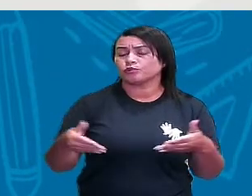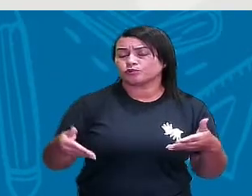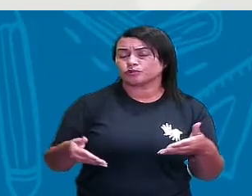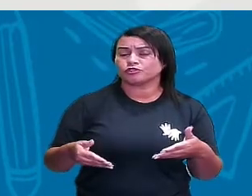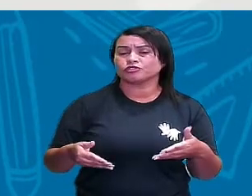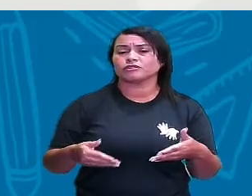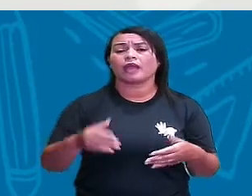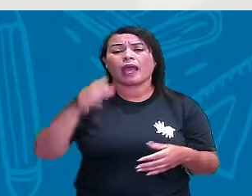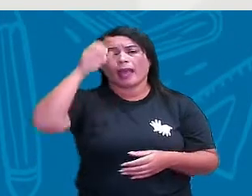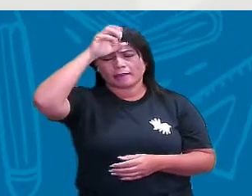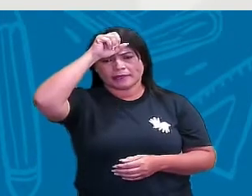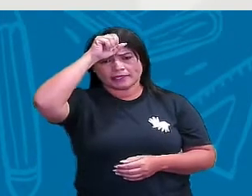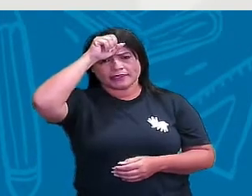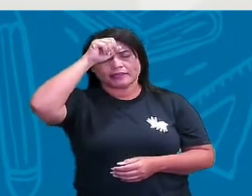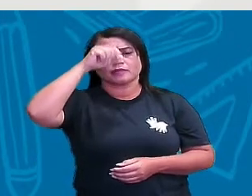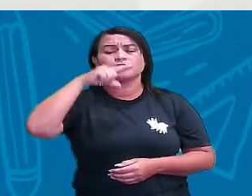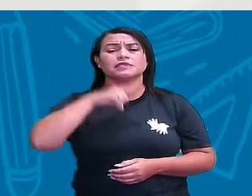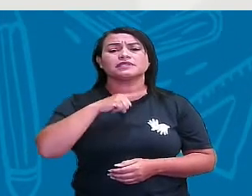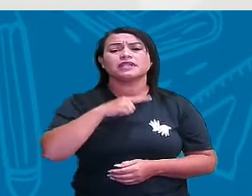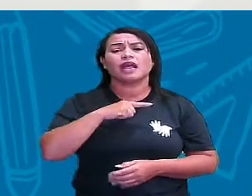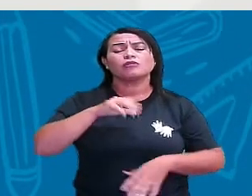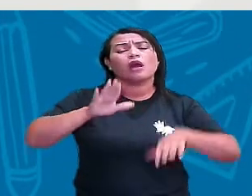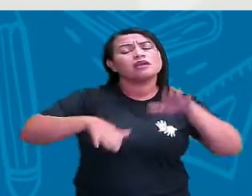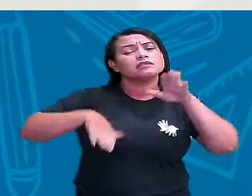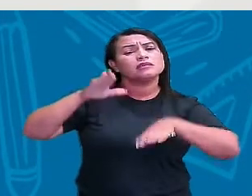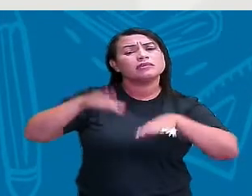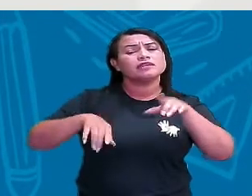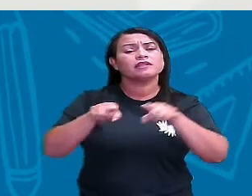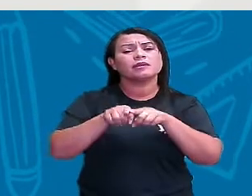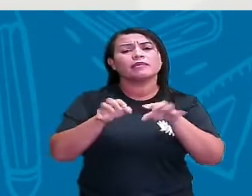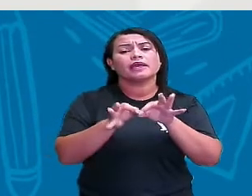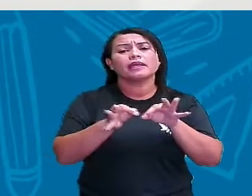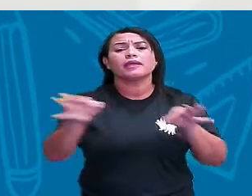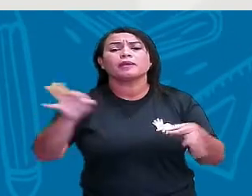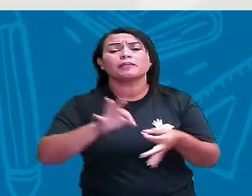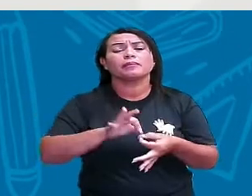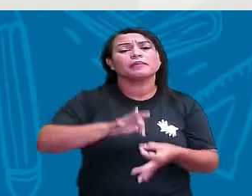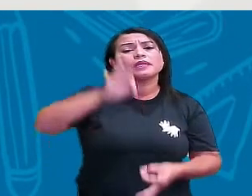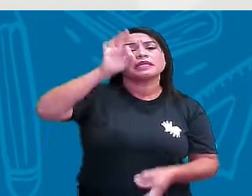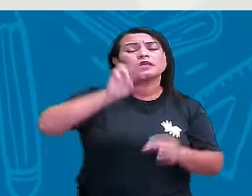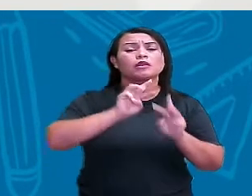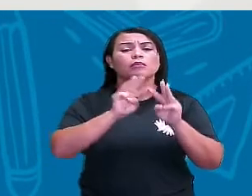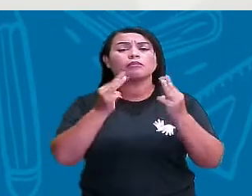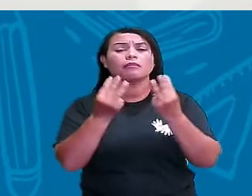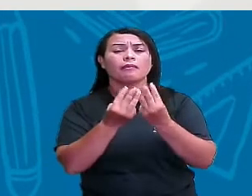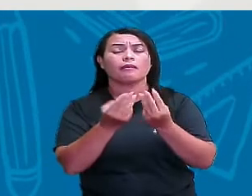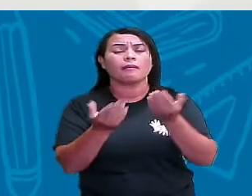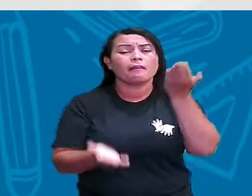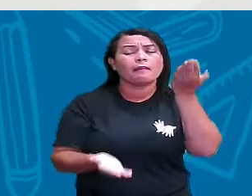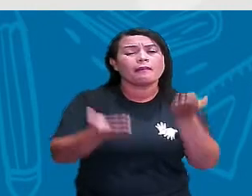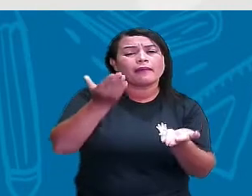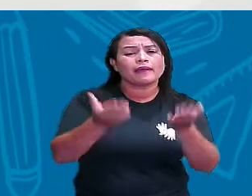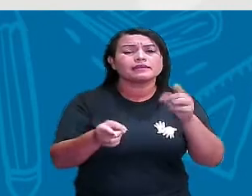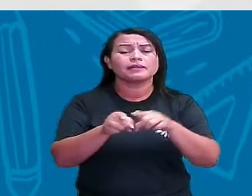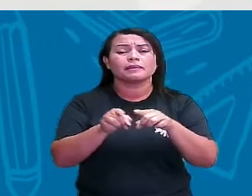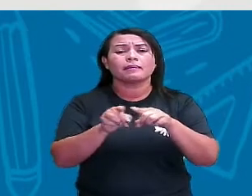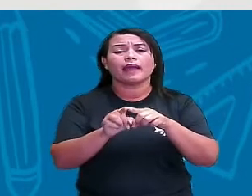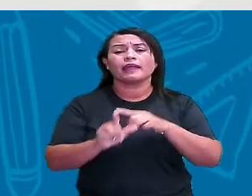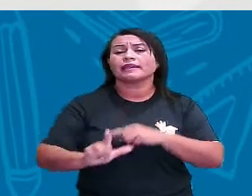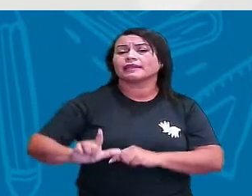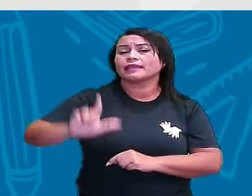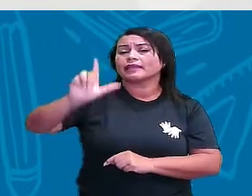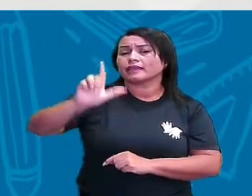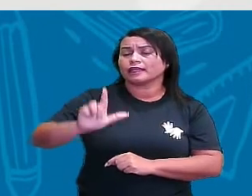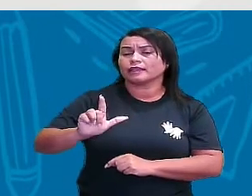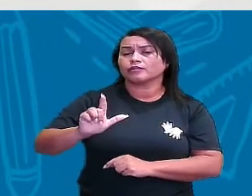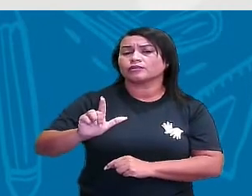nós aprendemos estimativas e medidas de comprimento, de massa e de capacidade, usando unidades